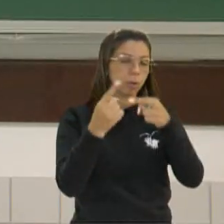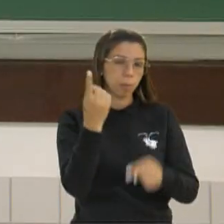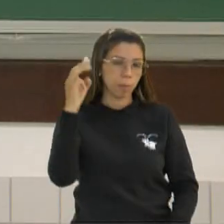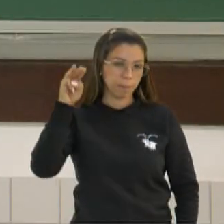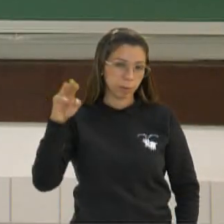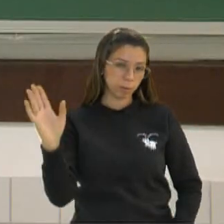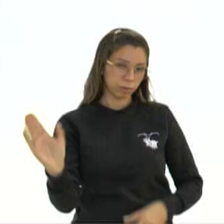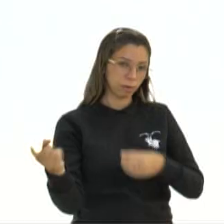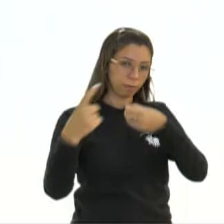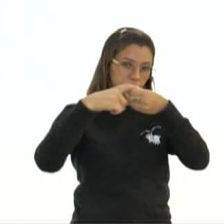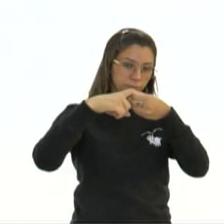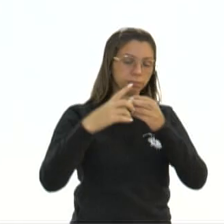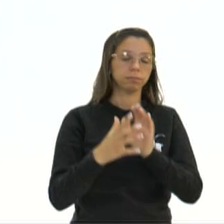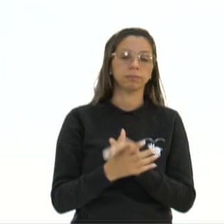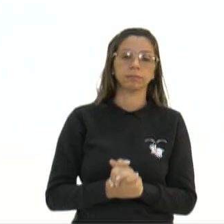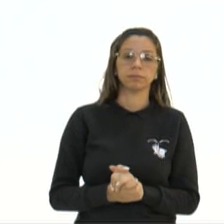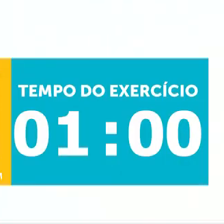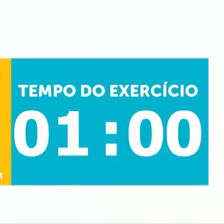minutinho e já estaremos de volta.